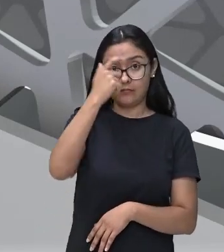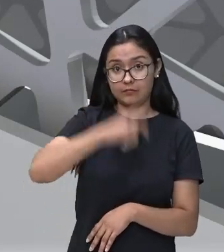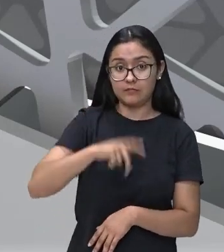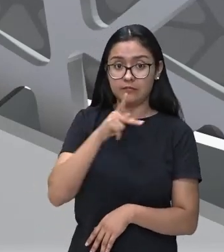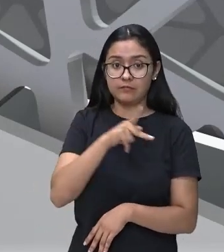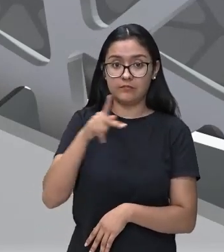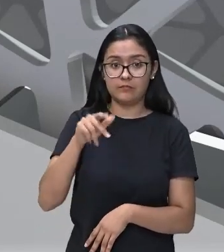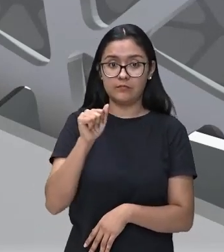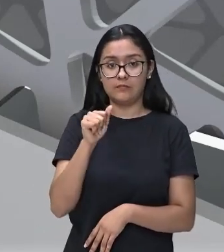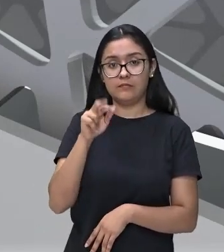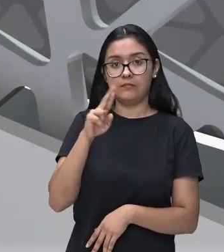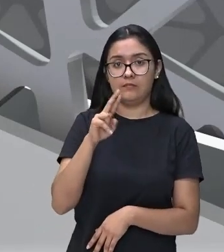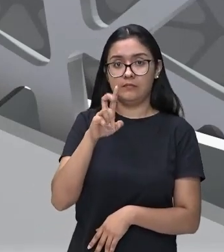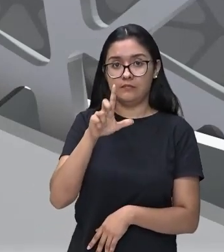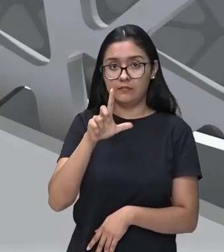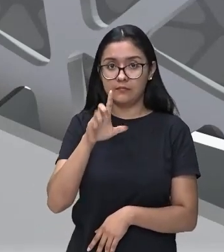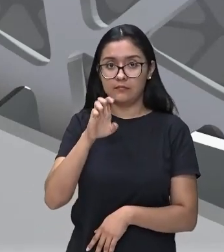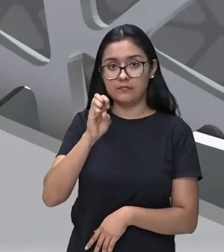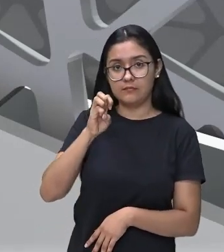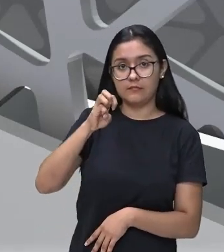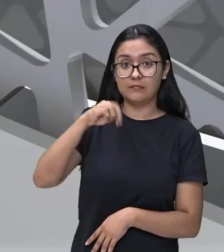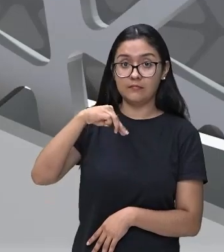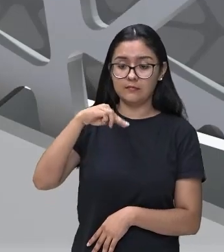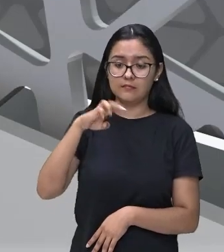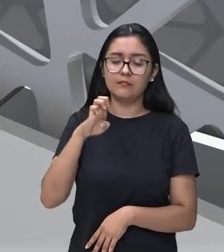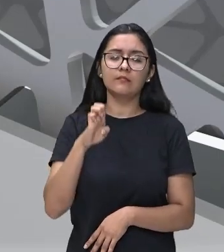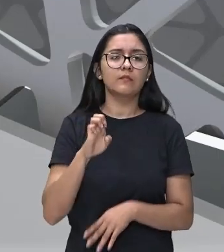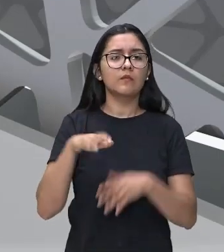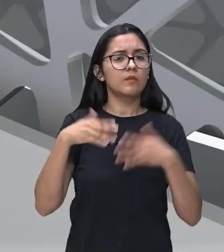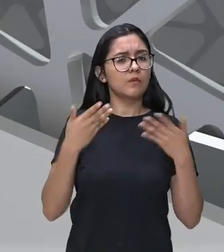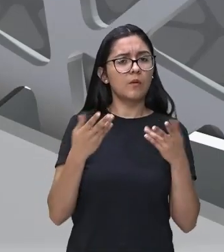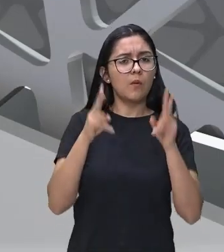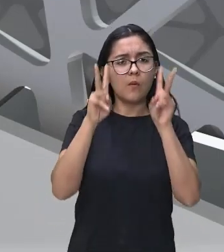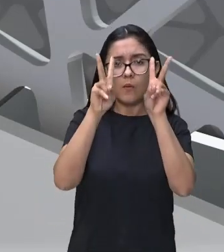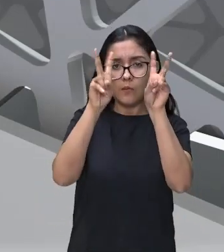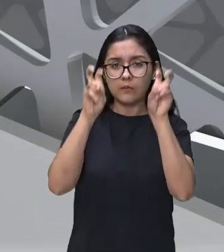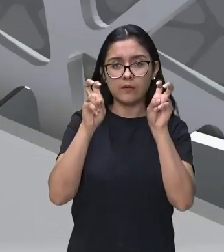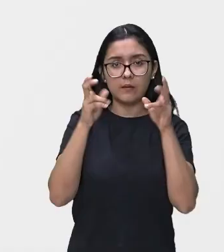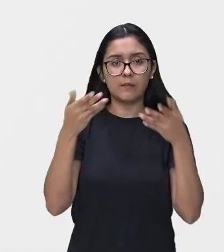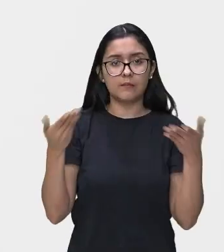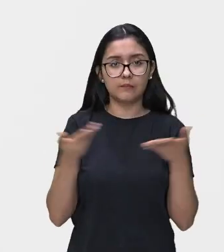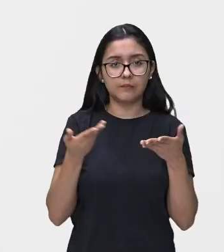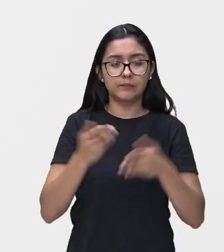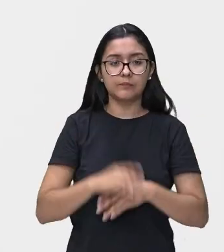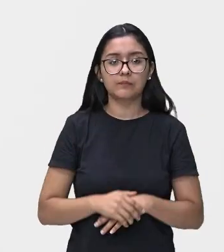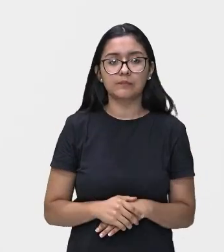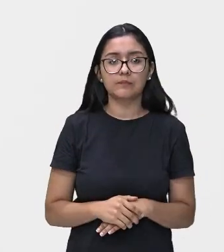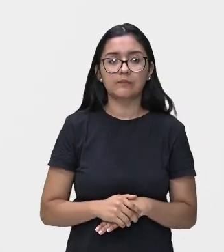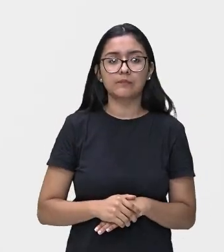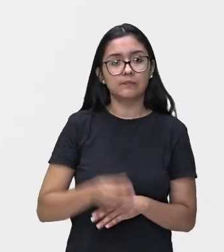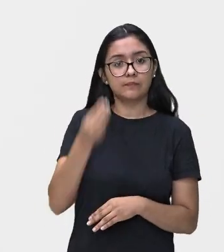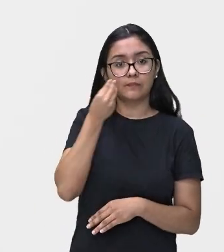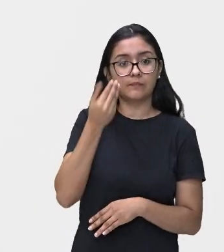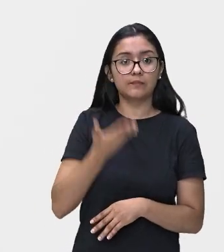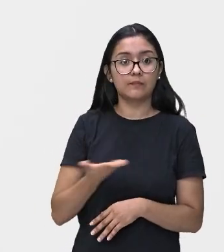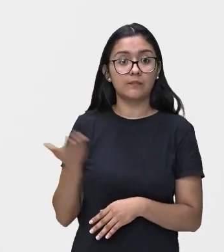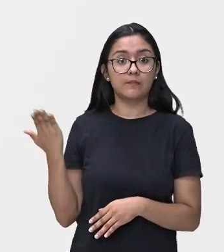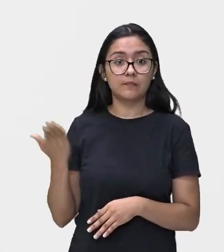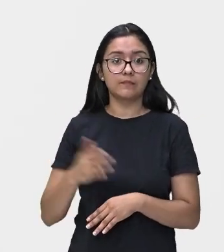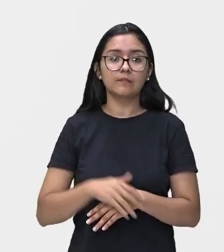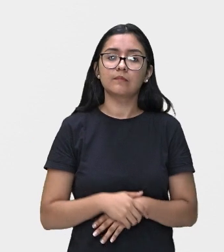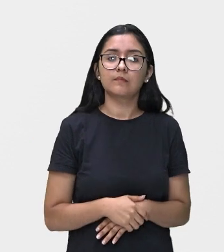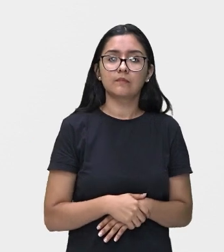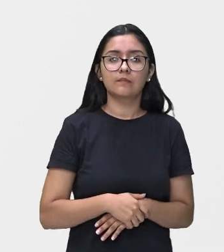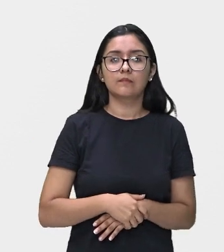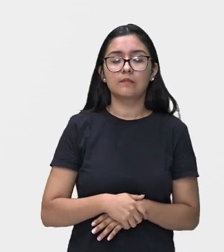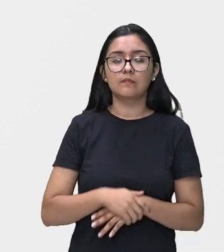Azulay e hoje nós vamos abordar o seguinte conteúdo. Bem, nossa